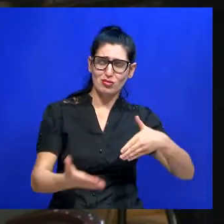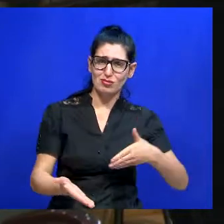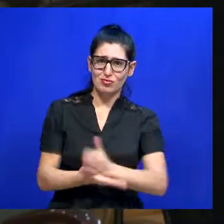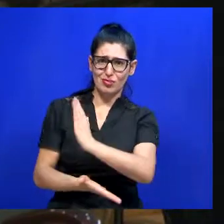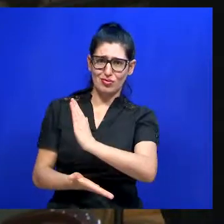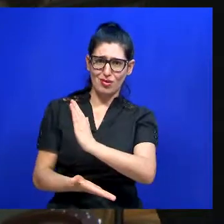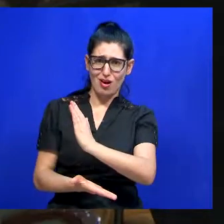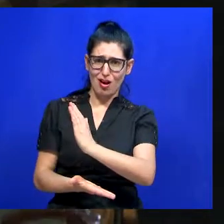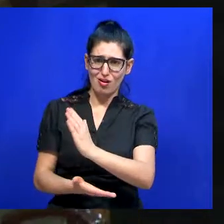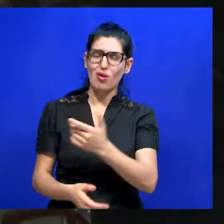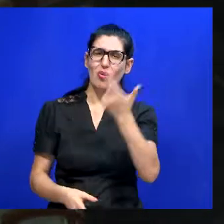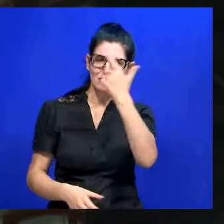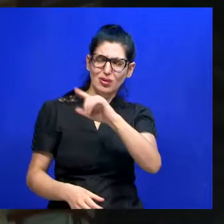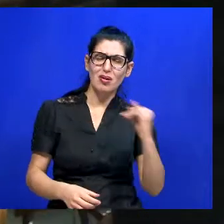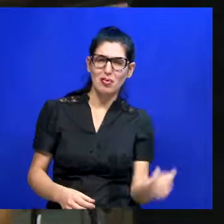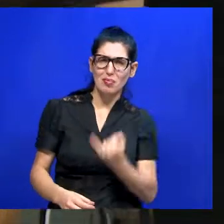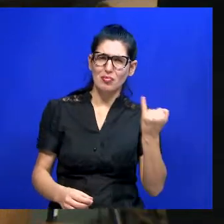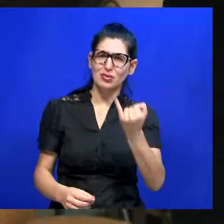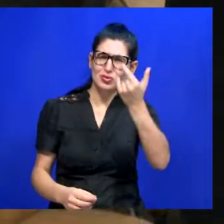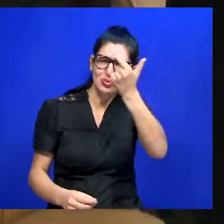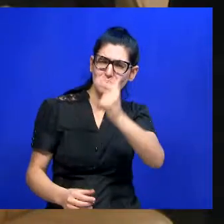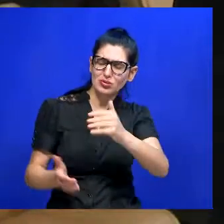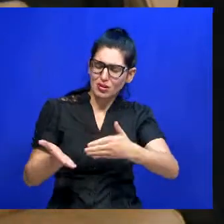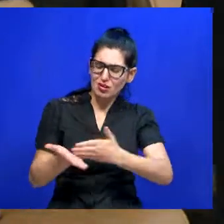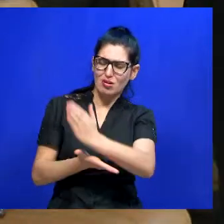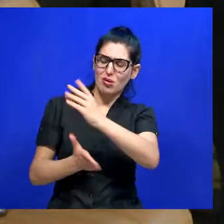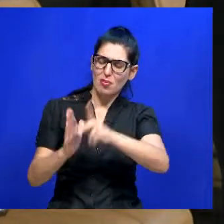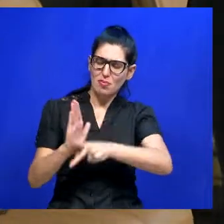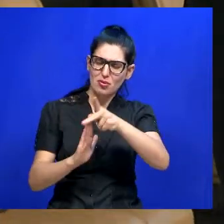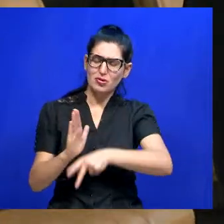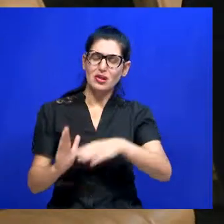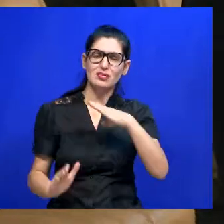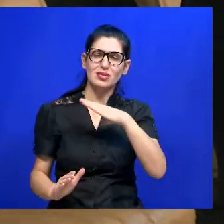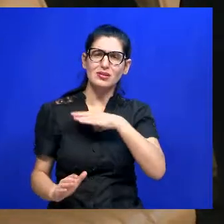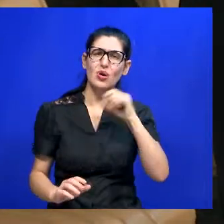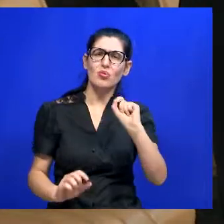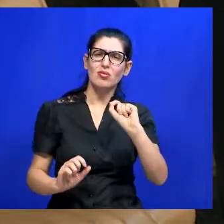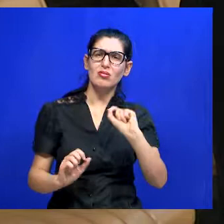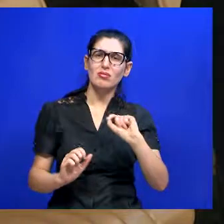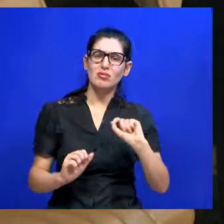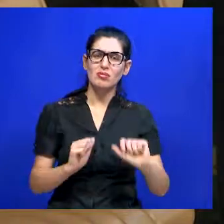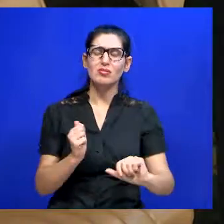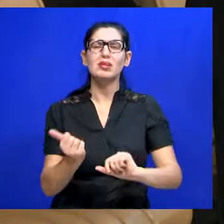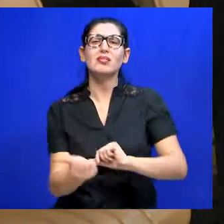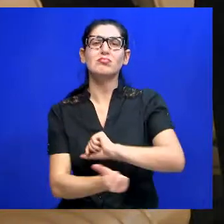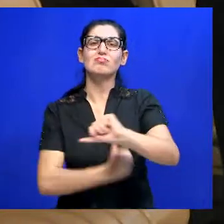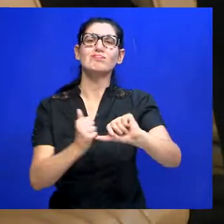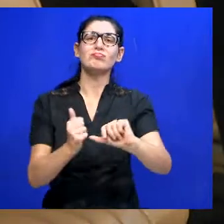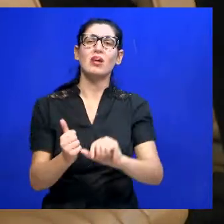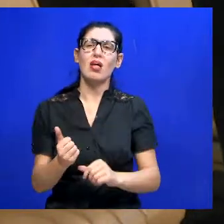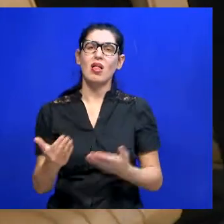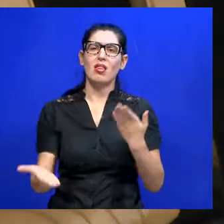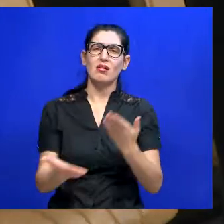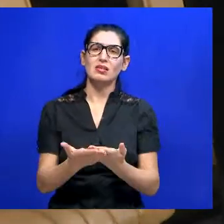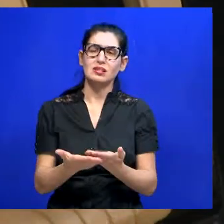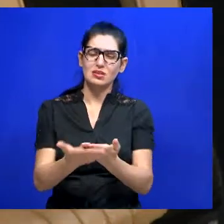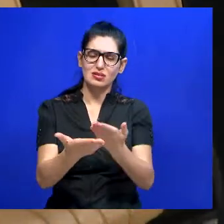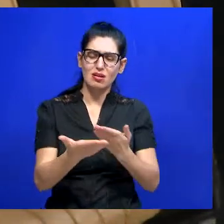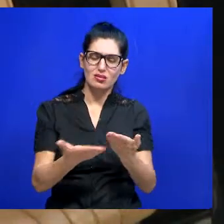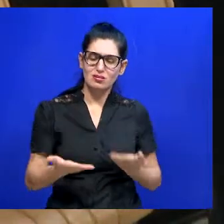a gente qual que é a importância de conseguir a aprovação desse projeto para a cidade e o que muda em relação às licitações. Bom,